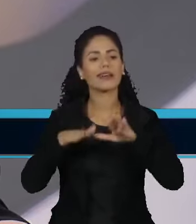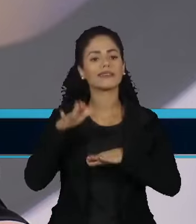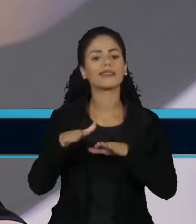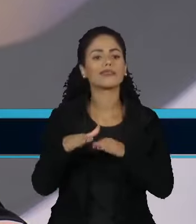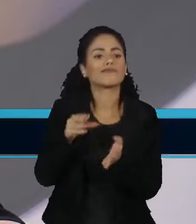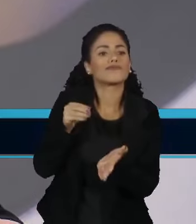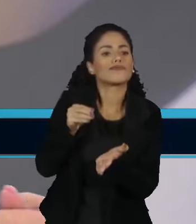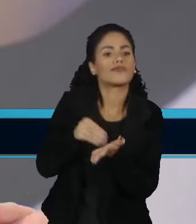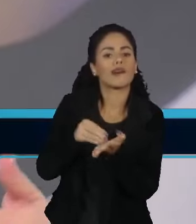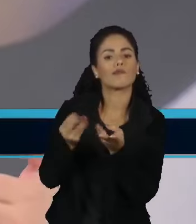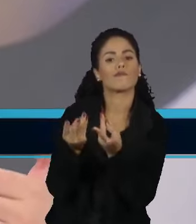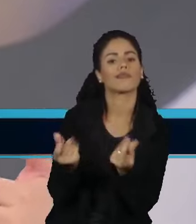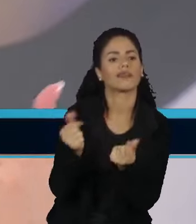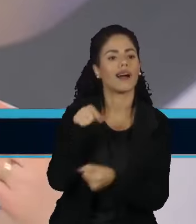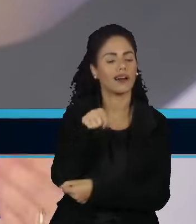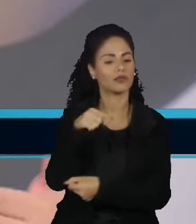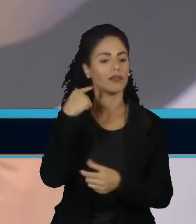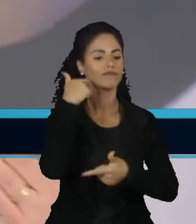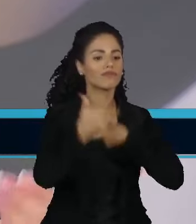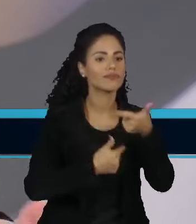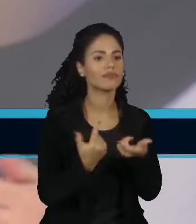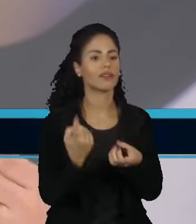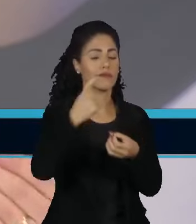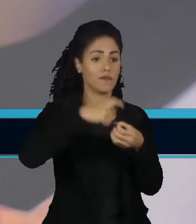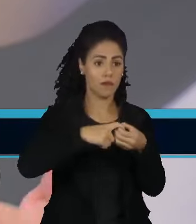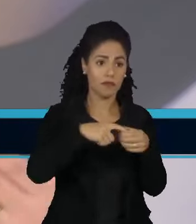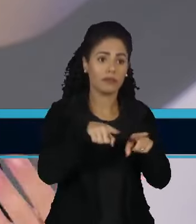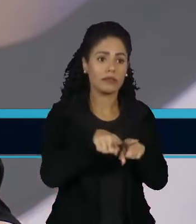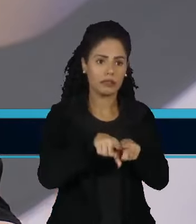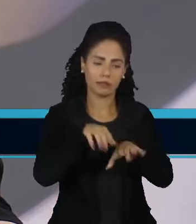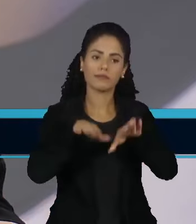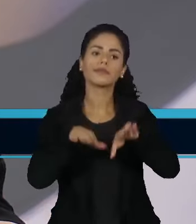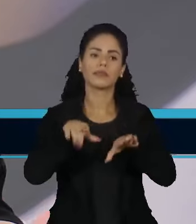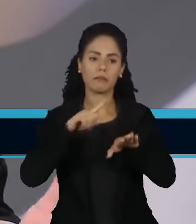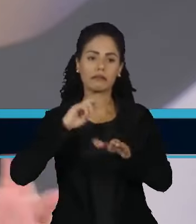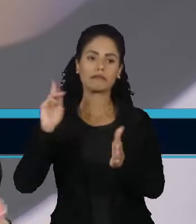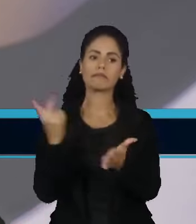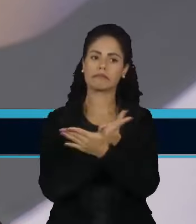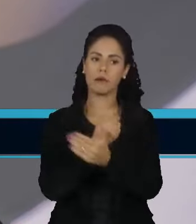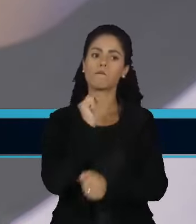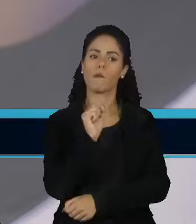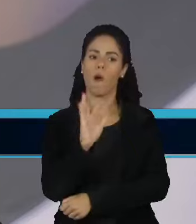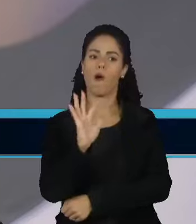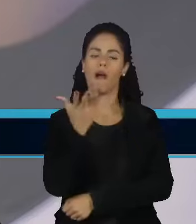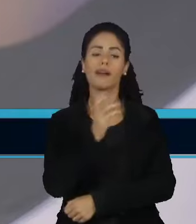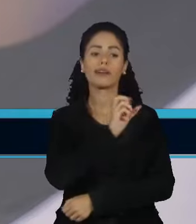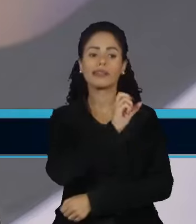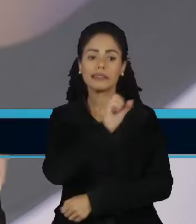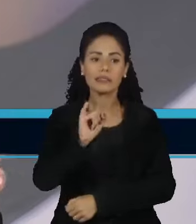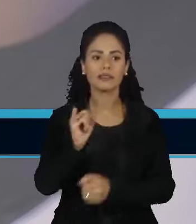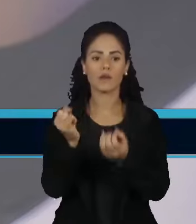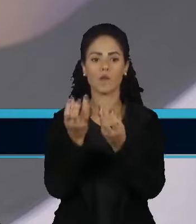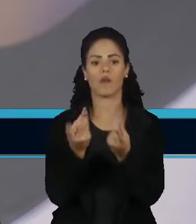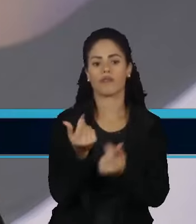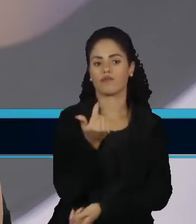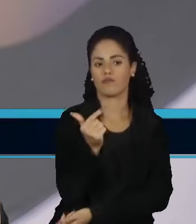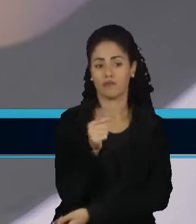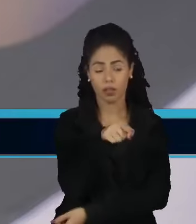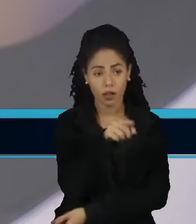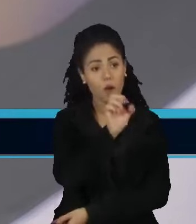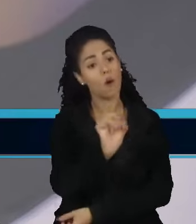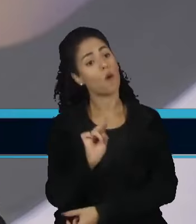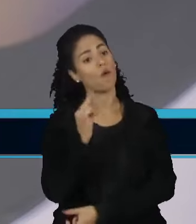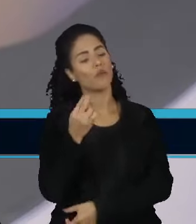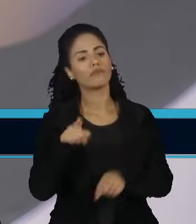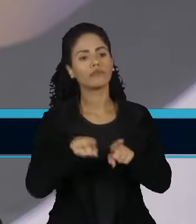entrem dentro do mercado. Elas estão sujeitas a mais erros se elas não forem tão bem qualificadas e se elas não estiverem